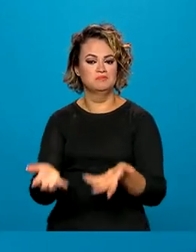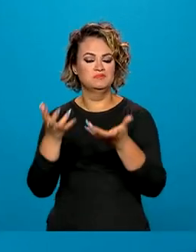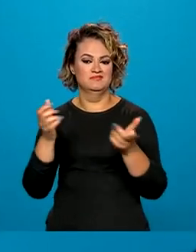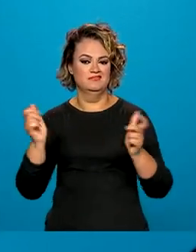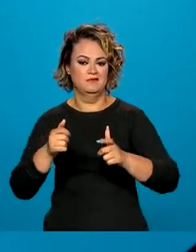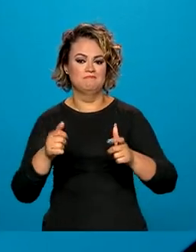estão sendo realizadas.